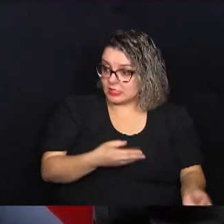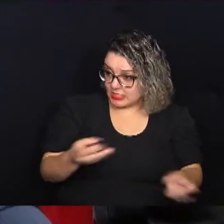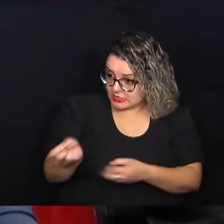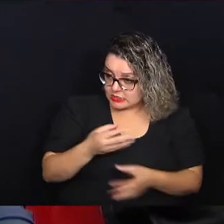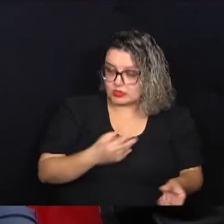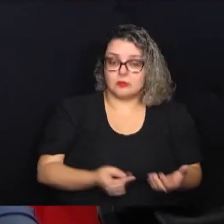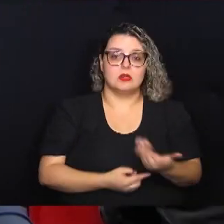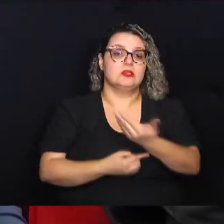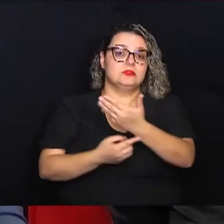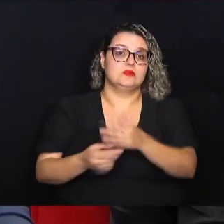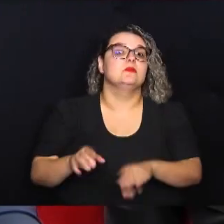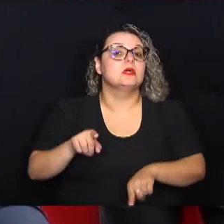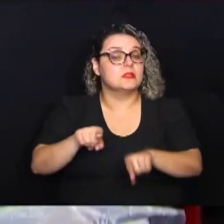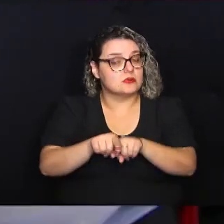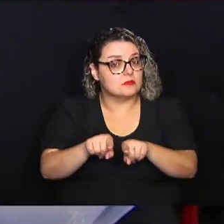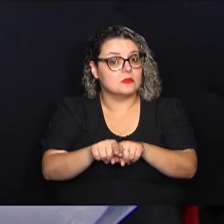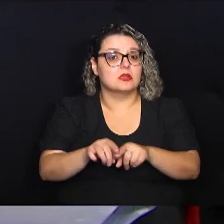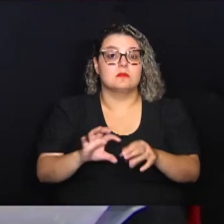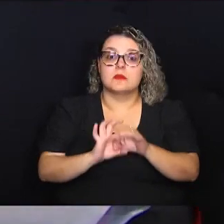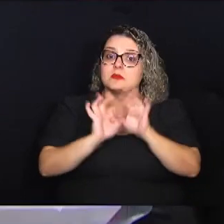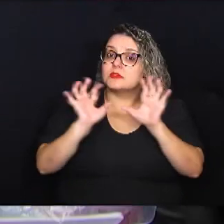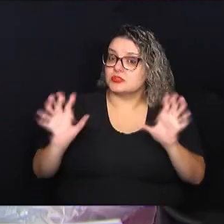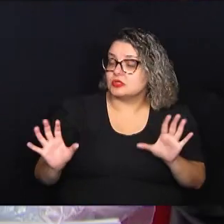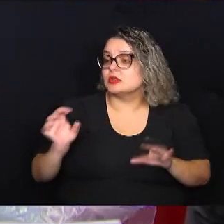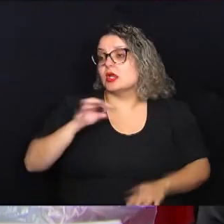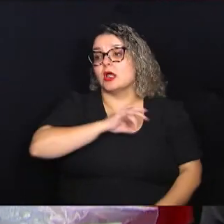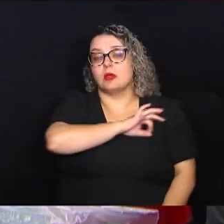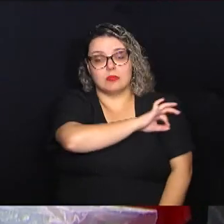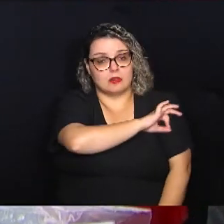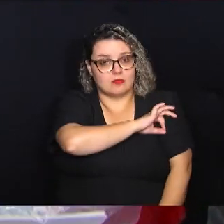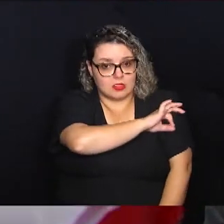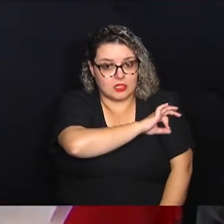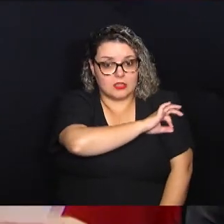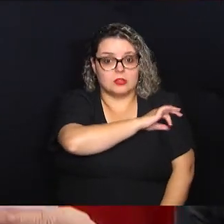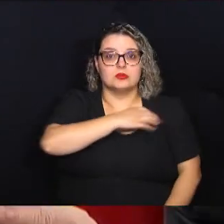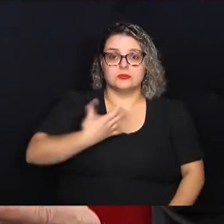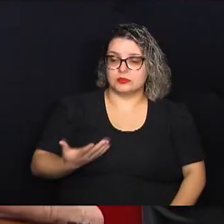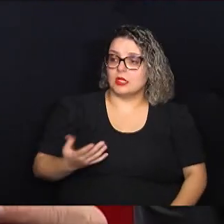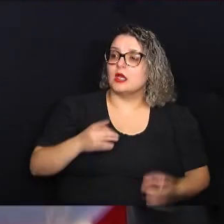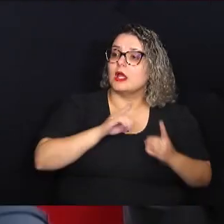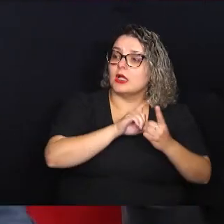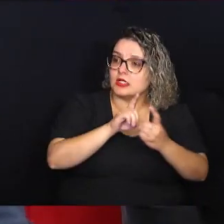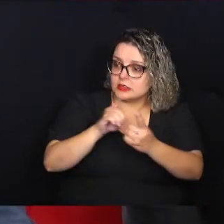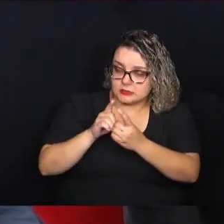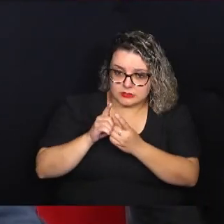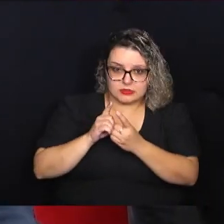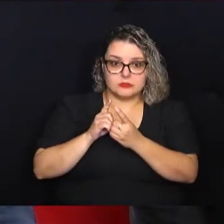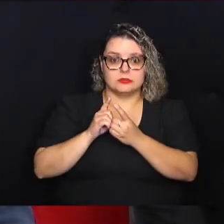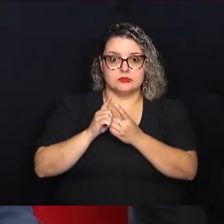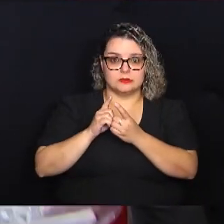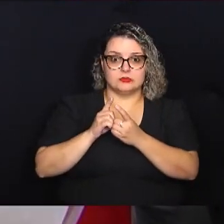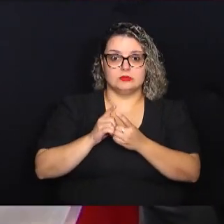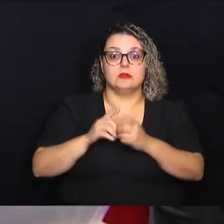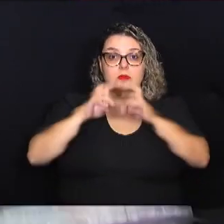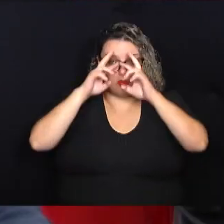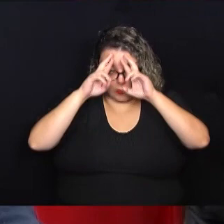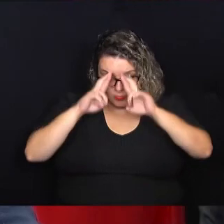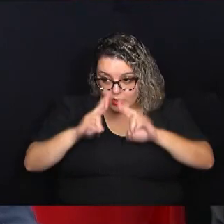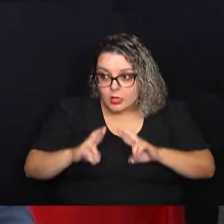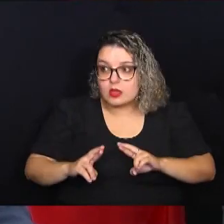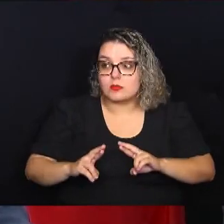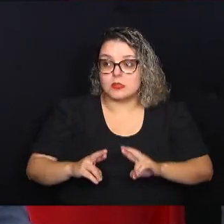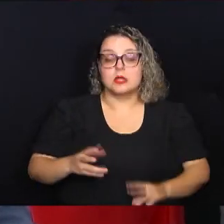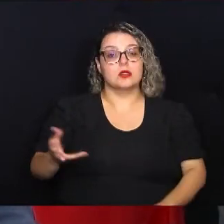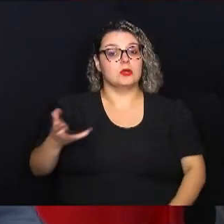vai, inclusive, permitir que a prefeitura atenda com respeito e com